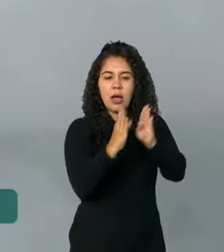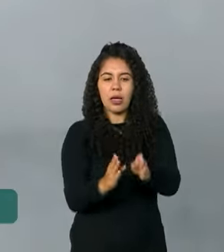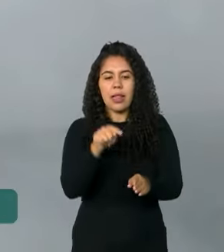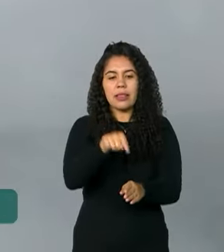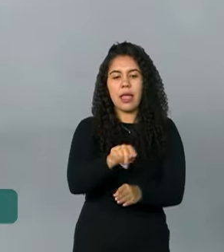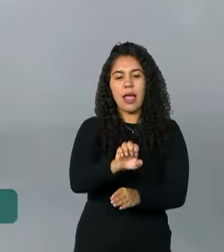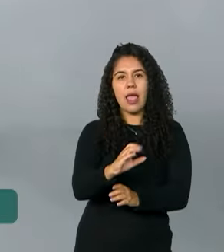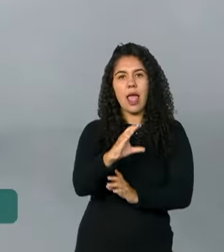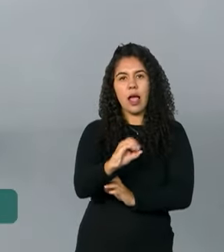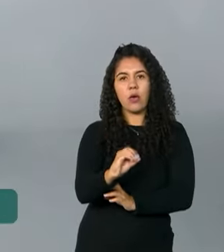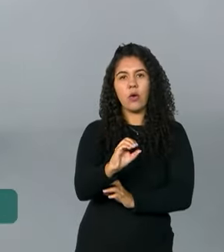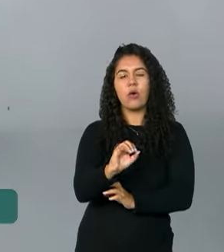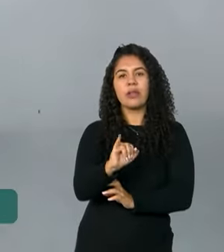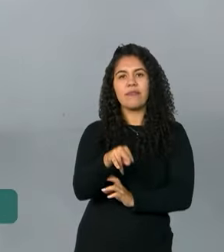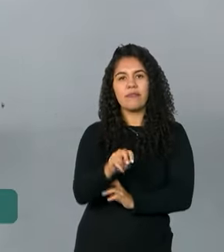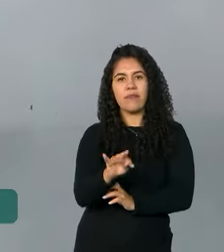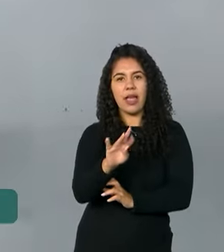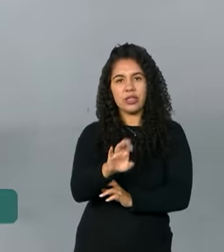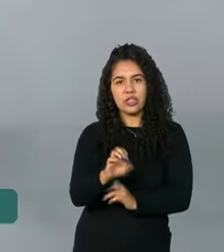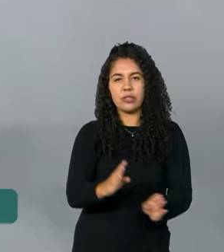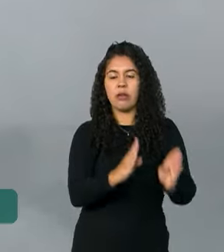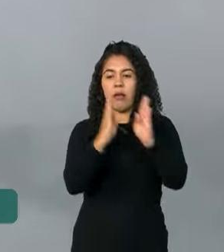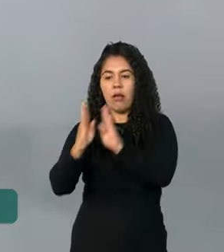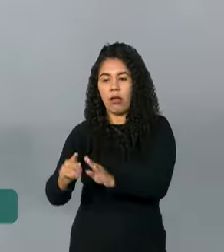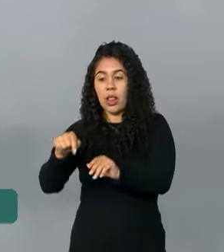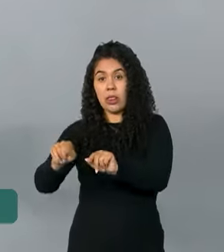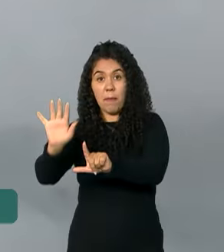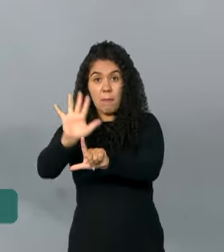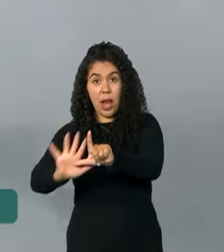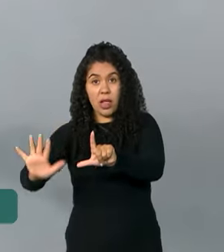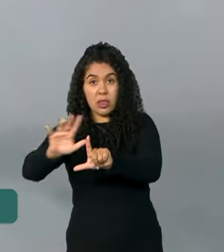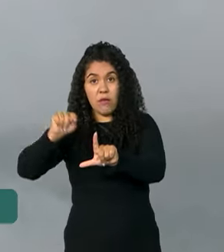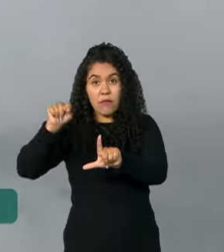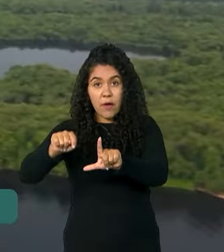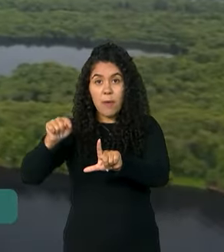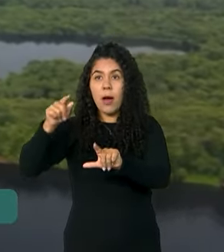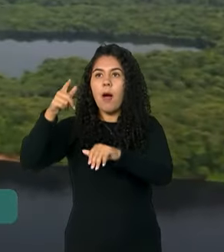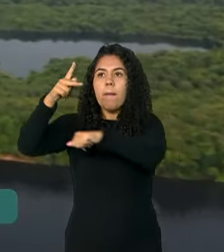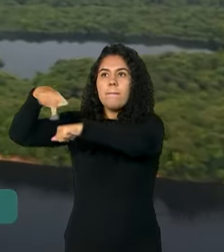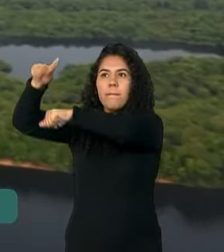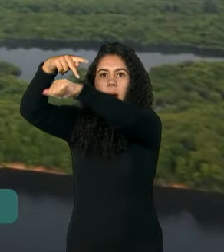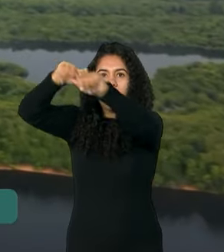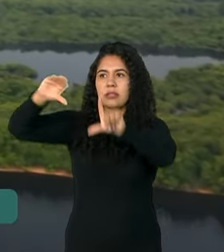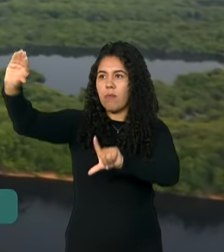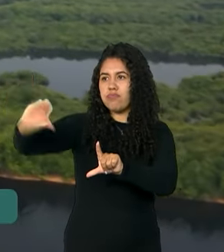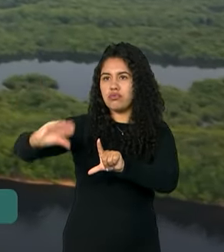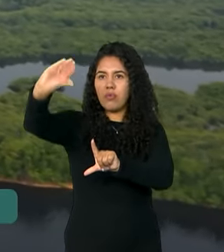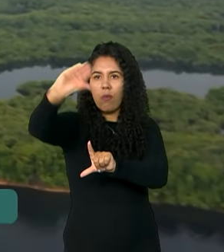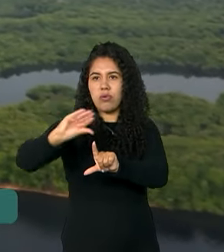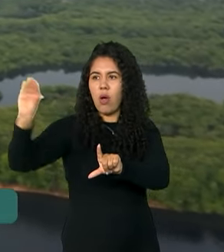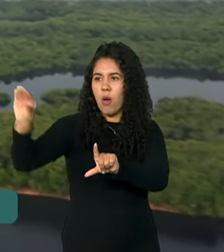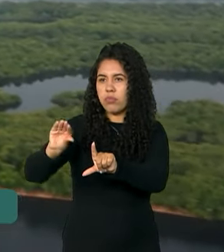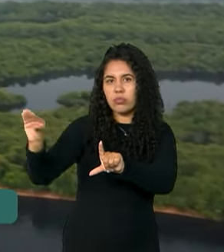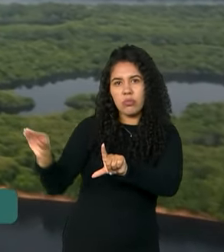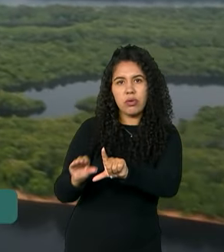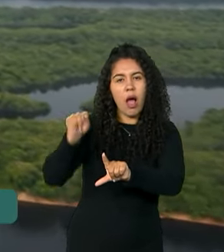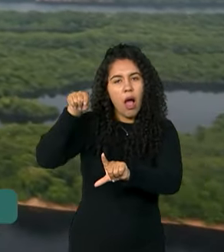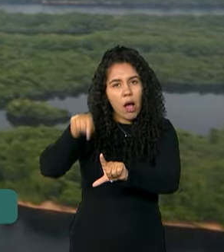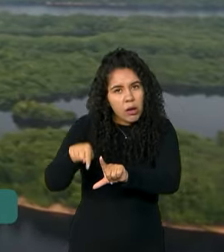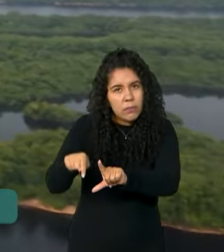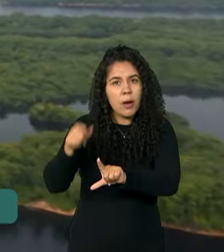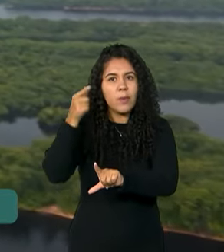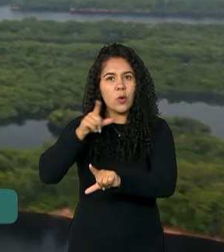nós temos a plataforma de países para que os investimentos sejam direcionados para essa nova dinâmica de modelo de